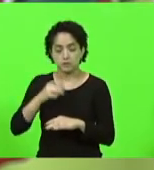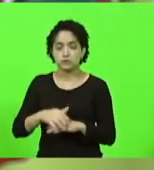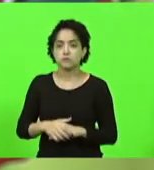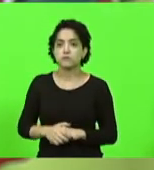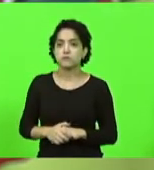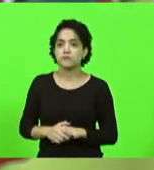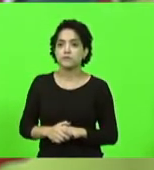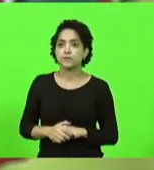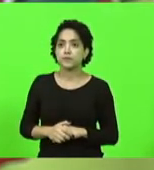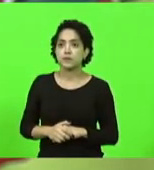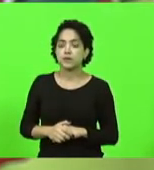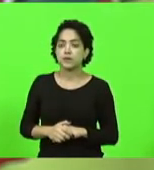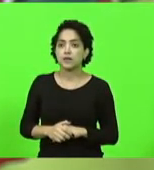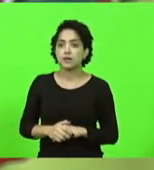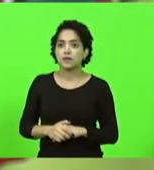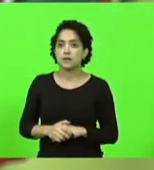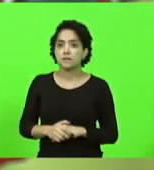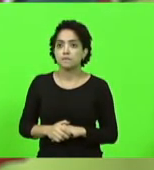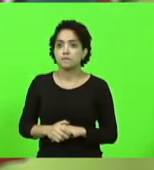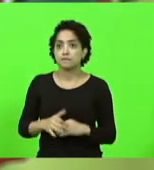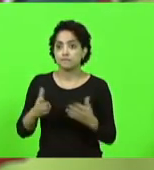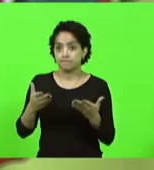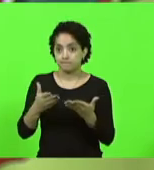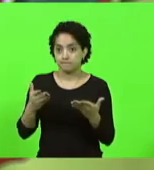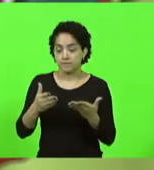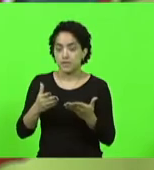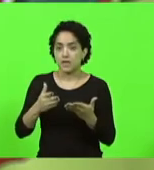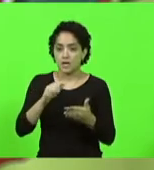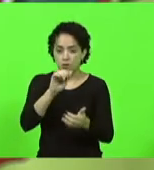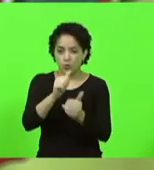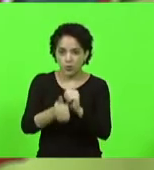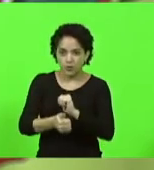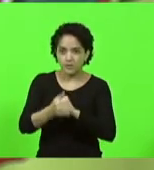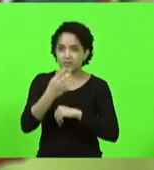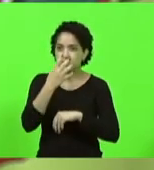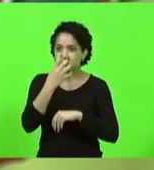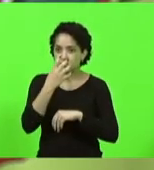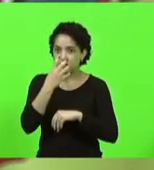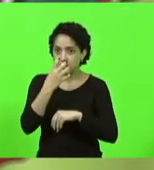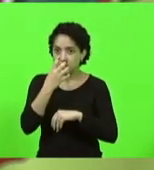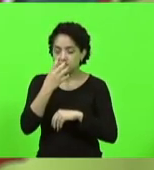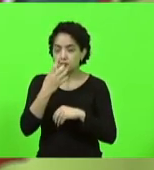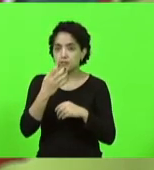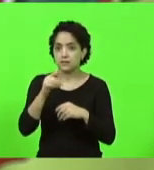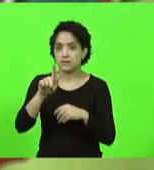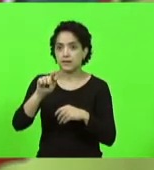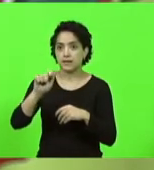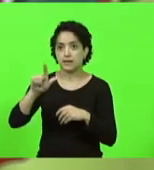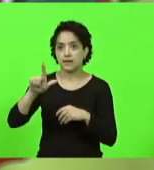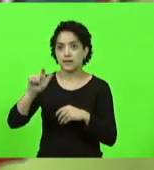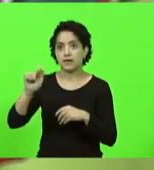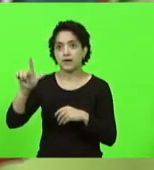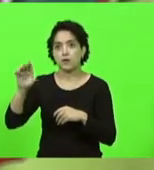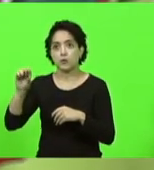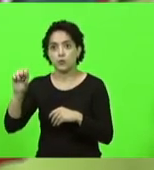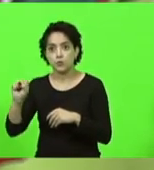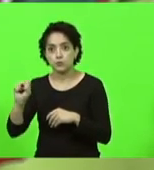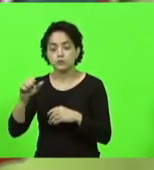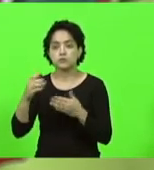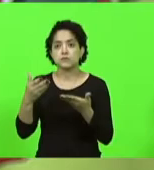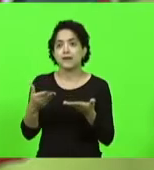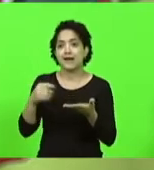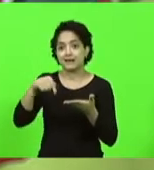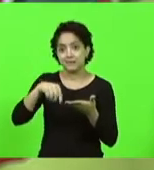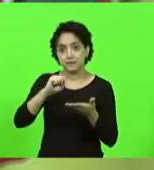é o que impede a corrida de cães de galgos no nosso Estado. Um verdadeiro ato criminoso